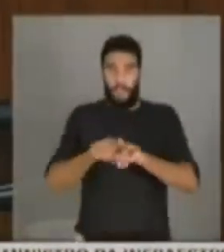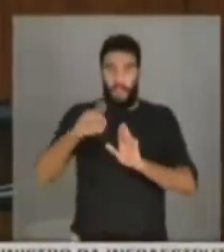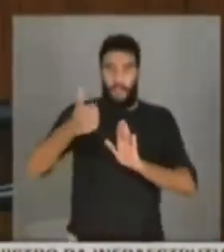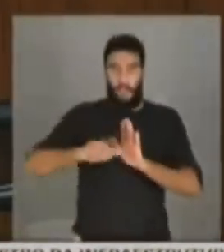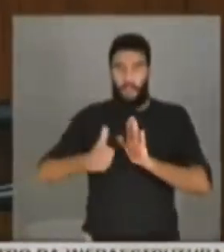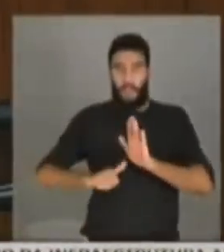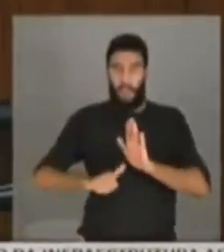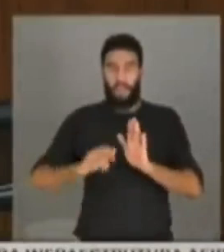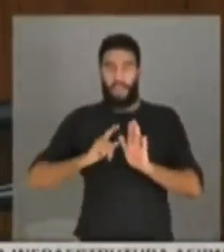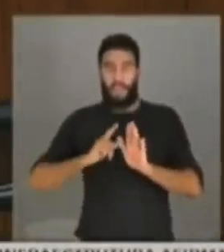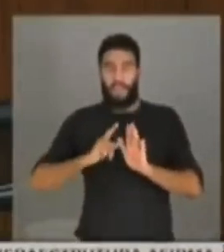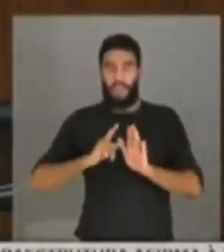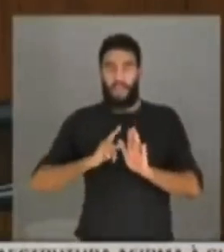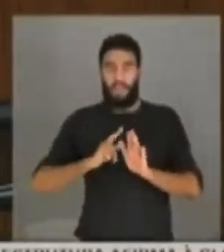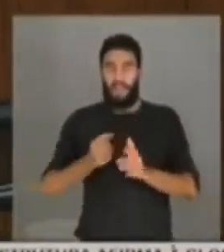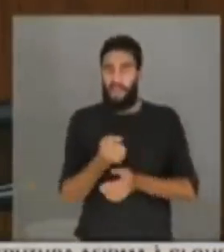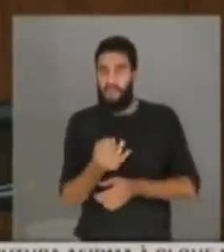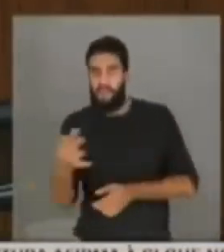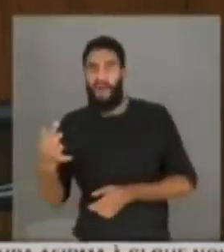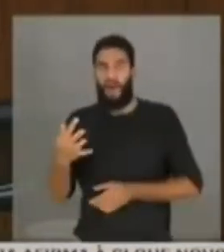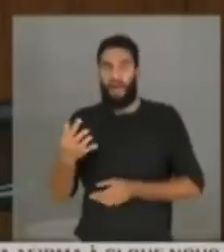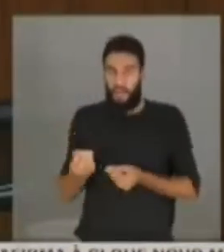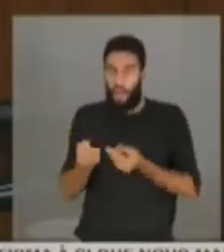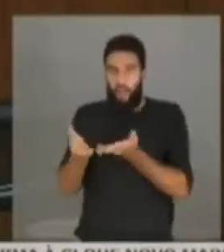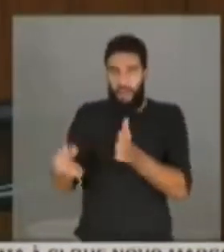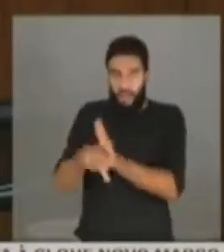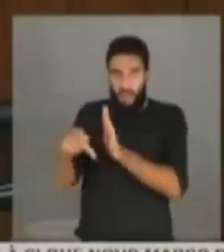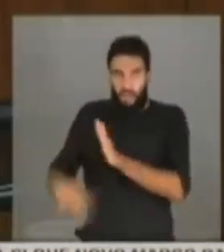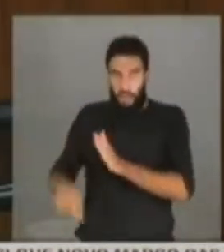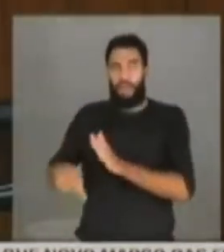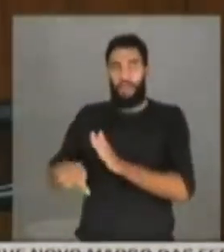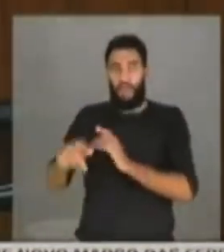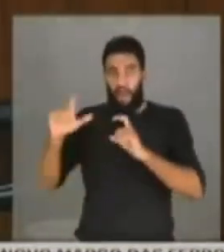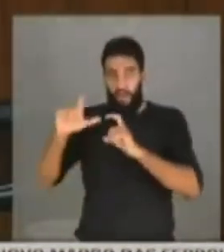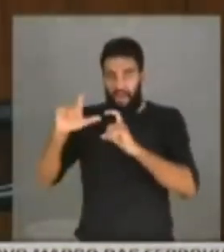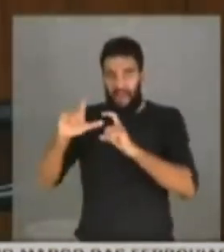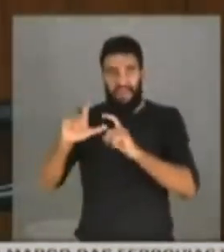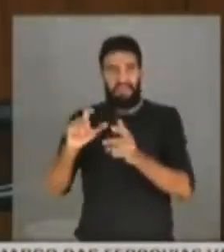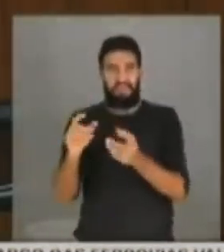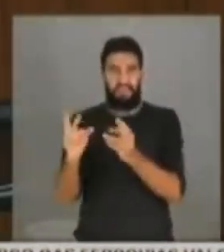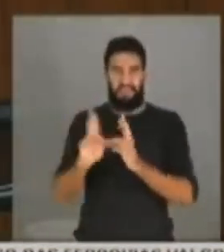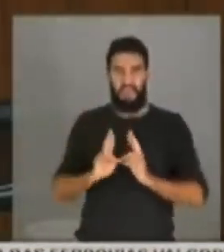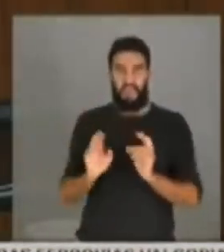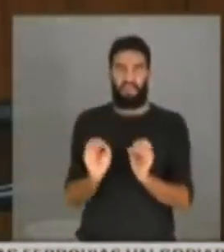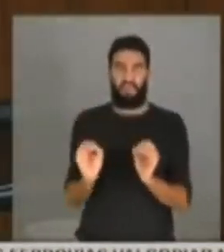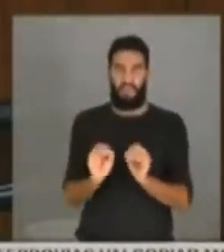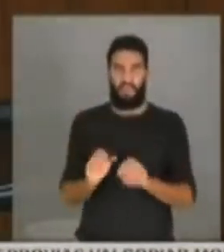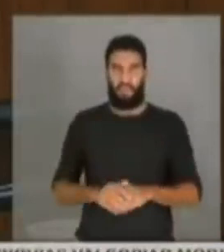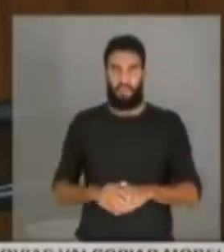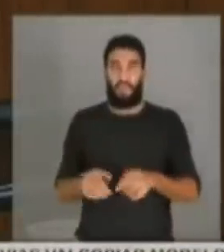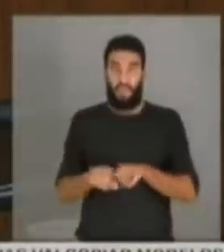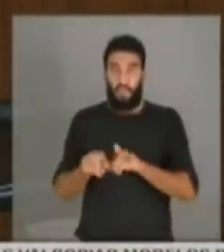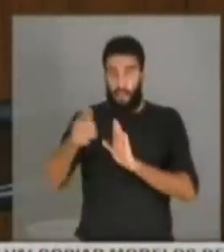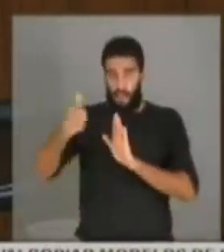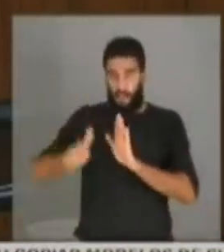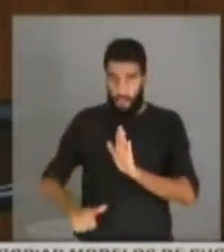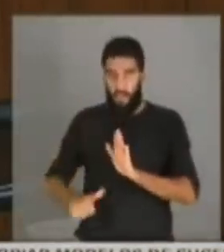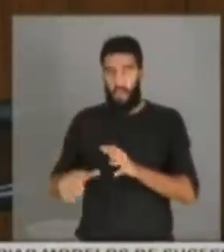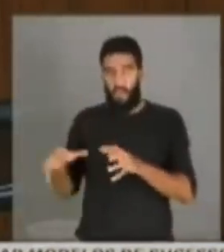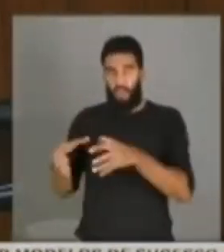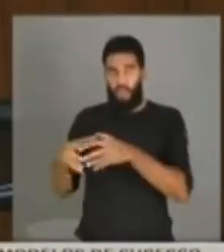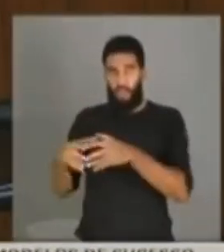ofertas da Pfizer. Mais uma vez, prevaricou. Artigo 319. Foi verificado que no consórcio da Convaxin,